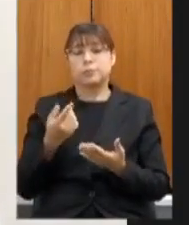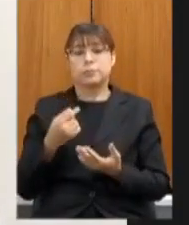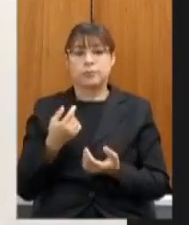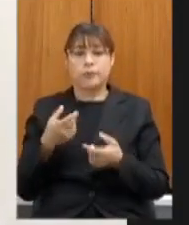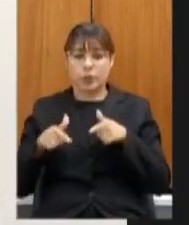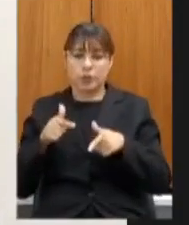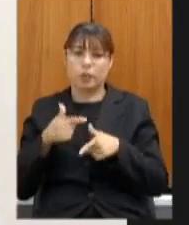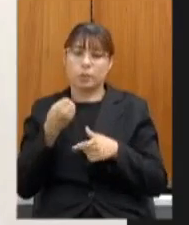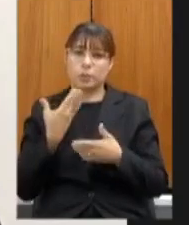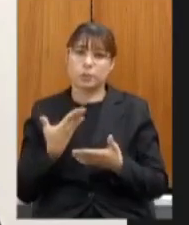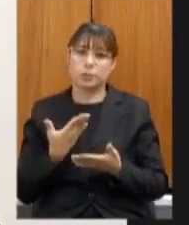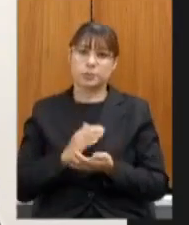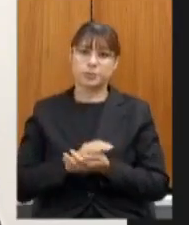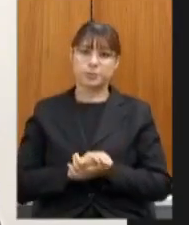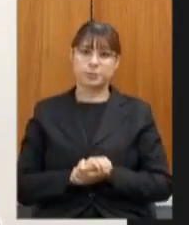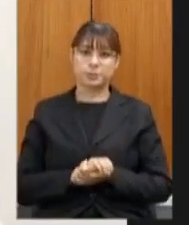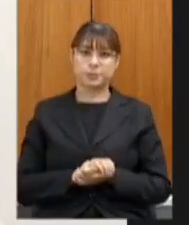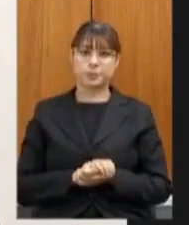fala